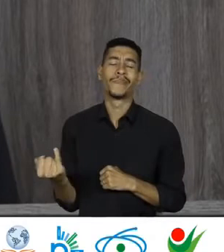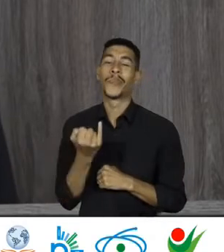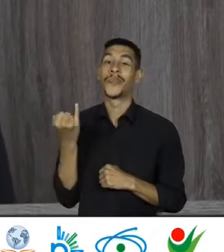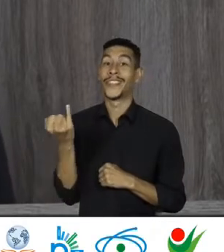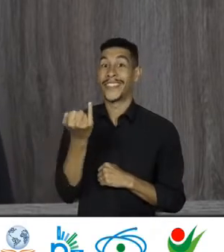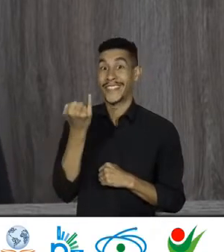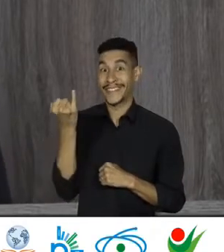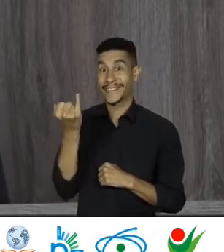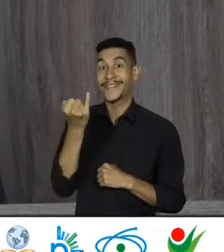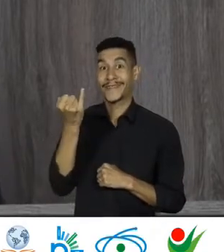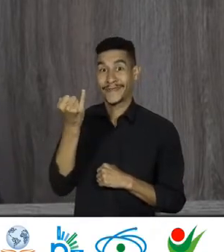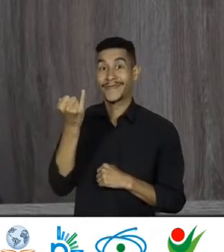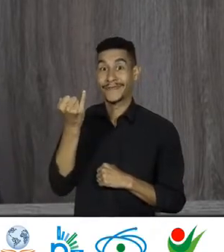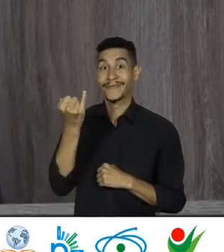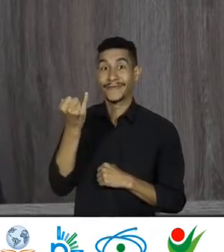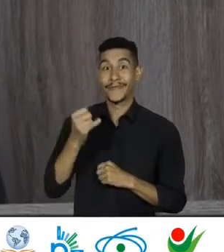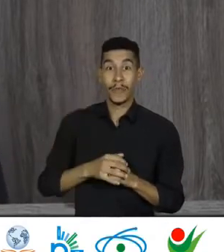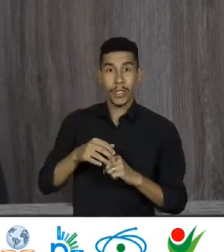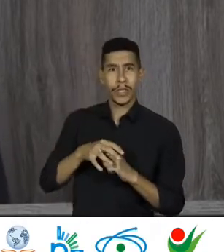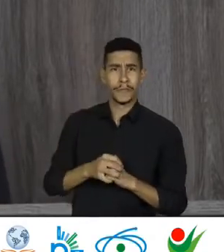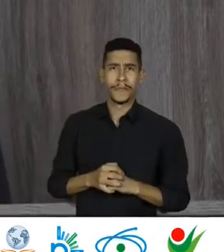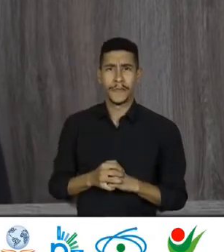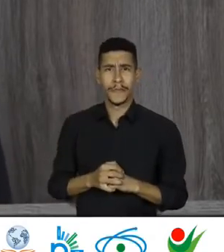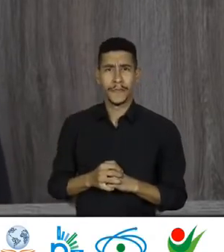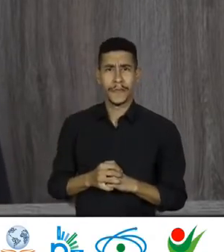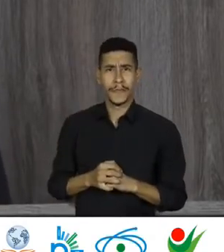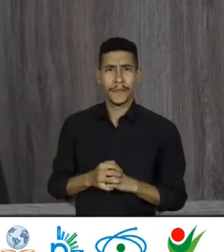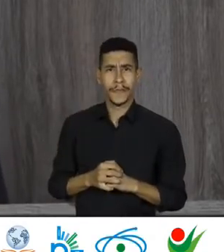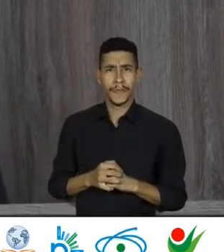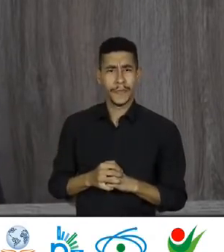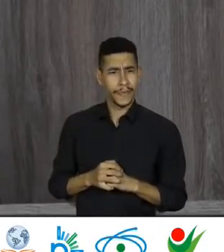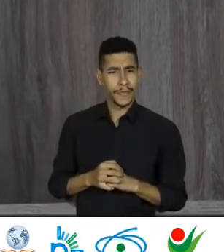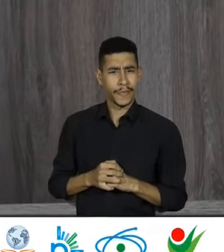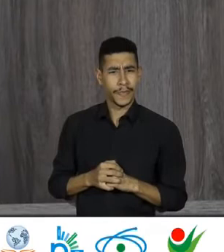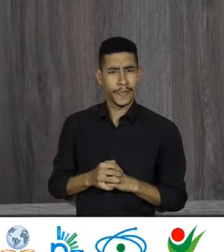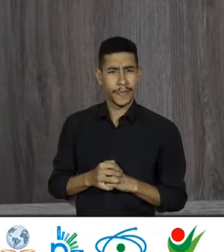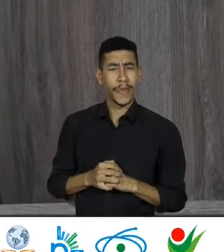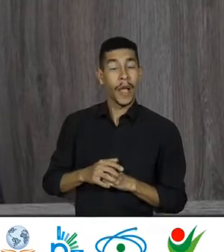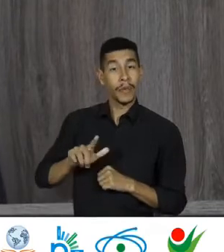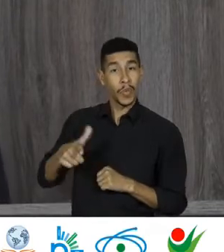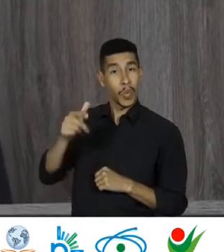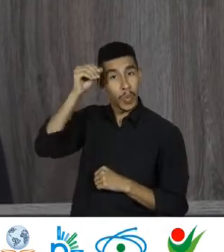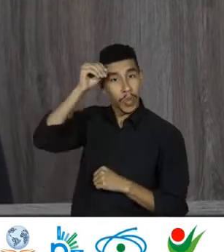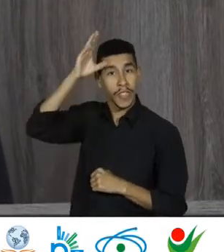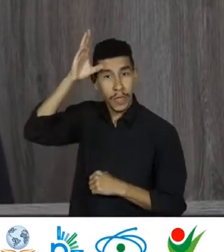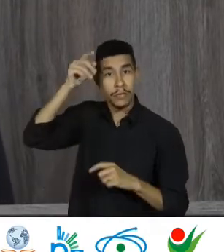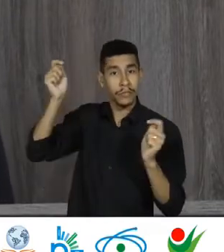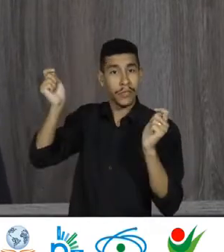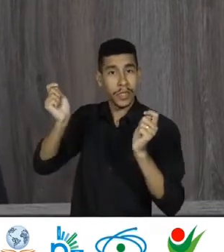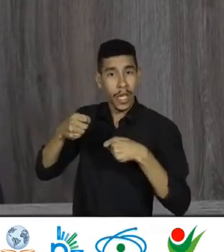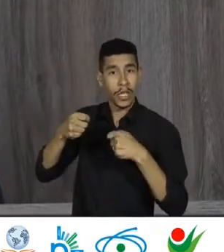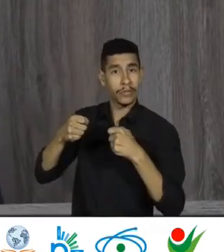para que uma outra episteme mais capaz de lidar criativamente com as